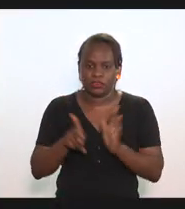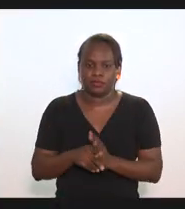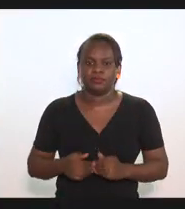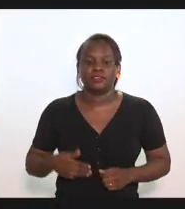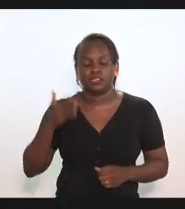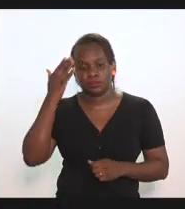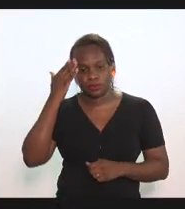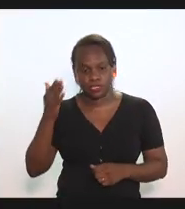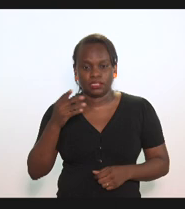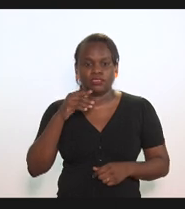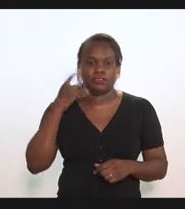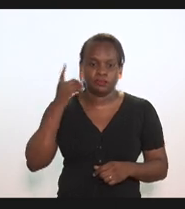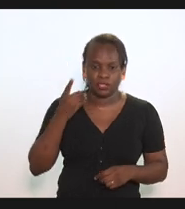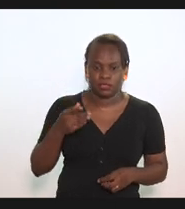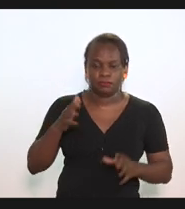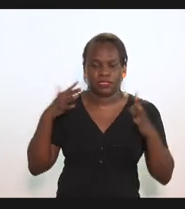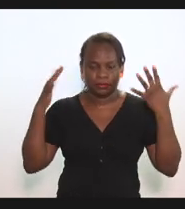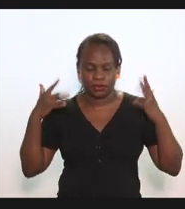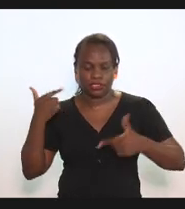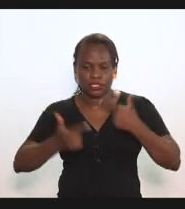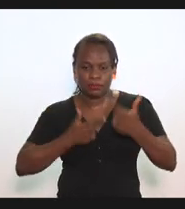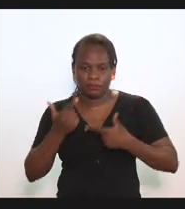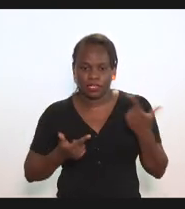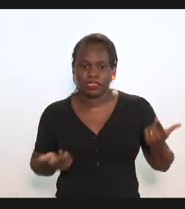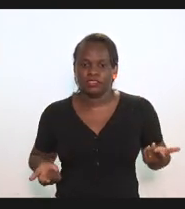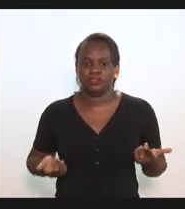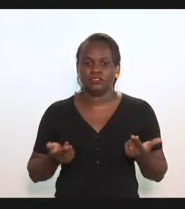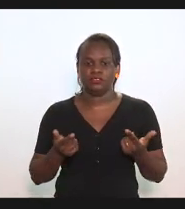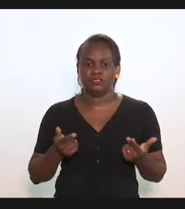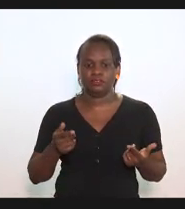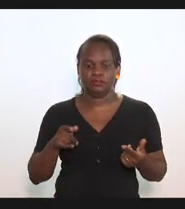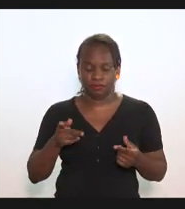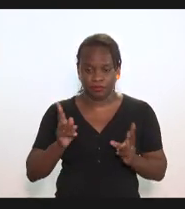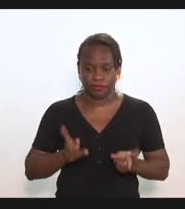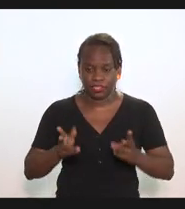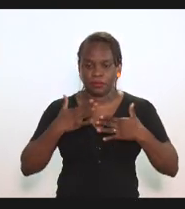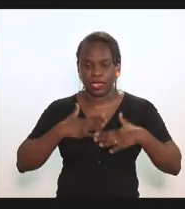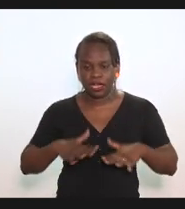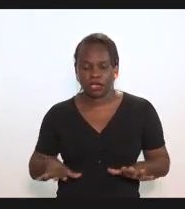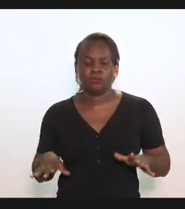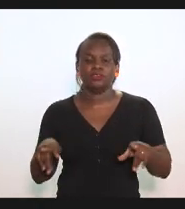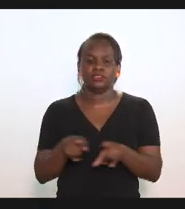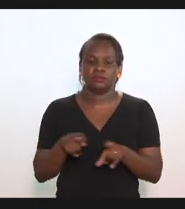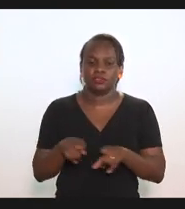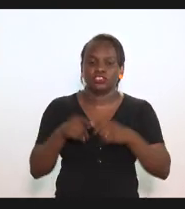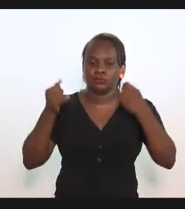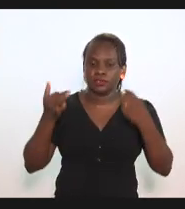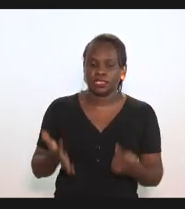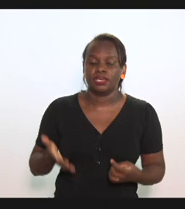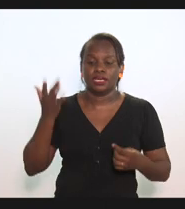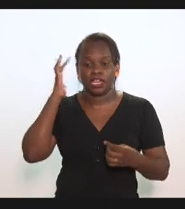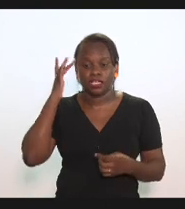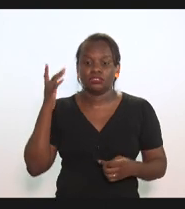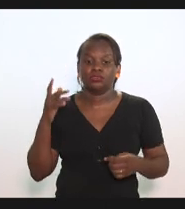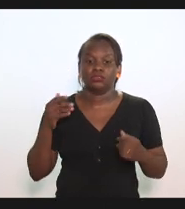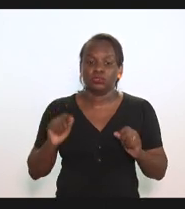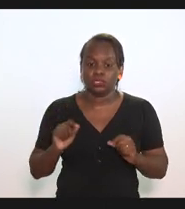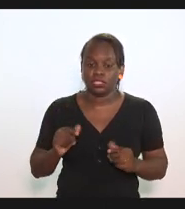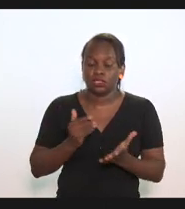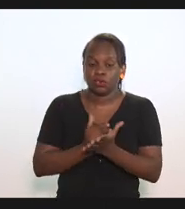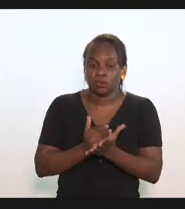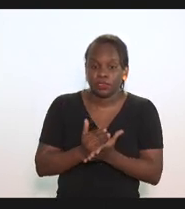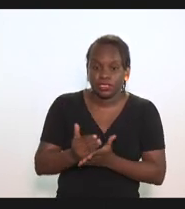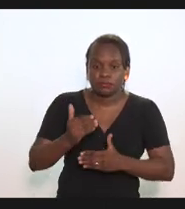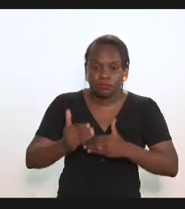deputado parabenizar pelo seu trabalho sua seriedade como sempre e colocar que eu acho que realmente a gente está começando quer dizer